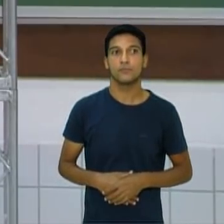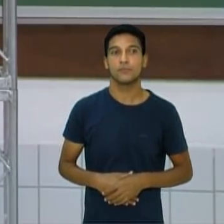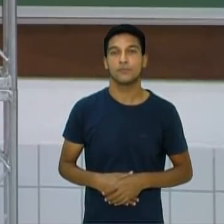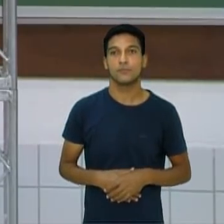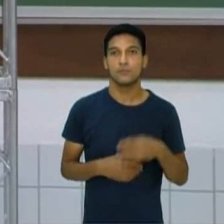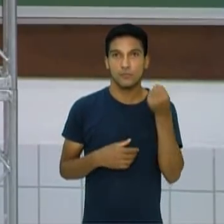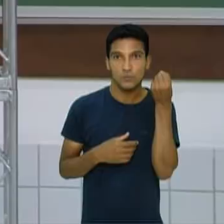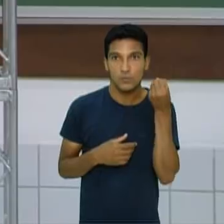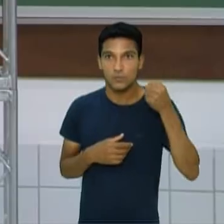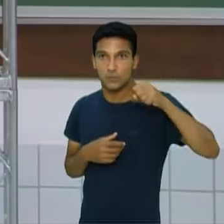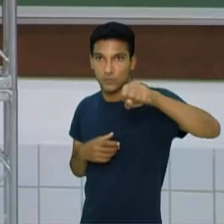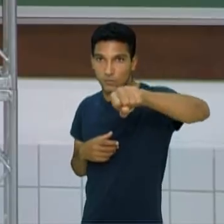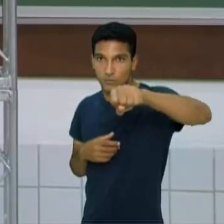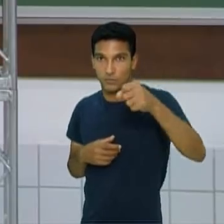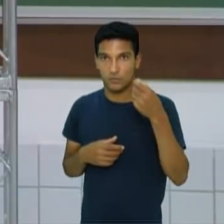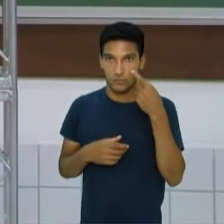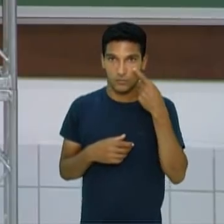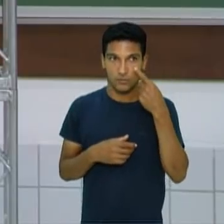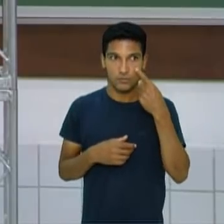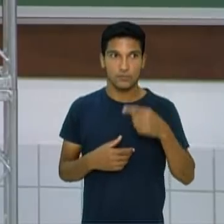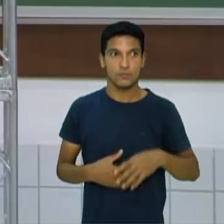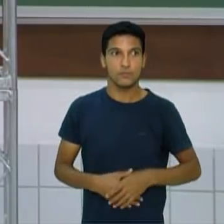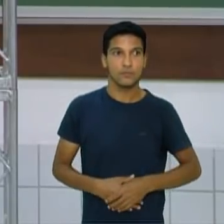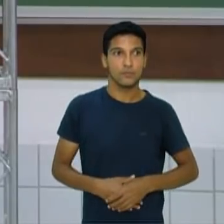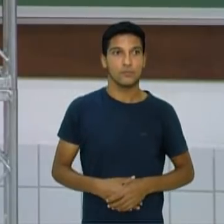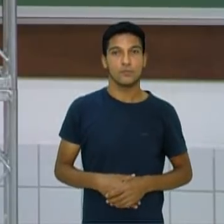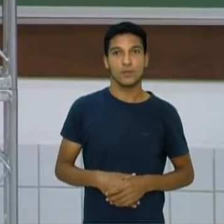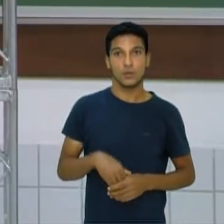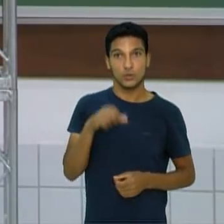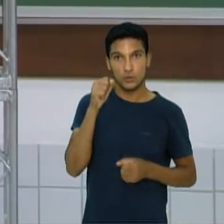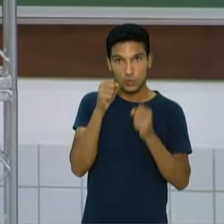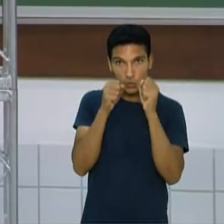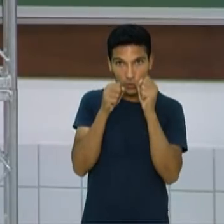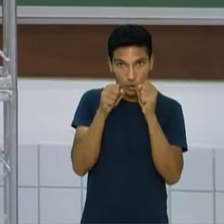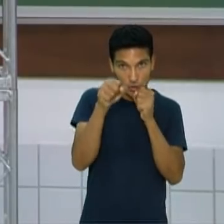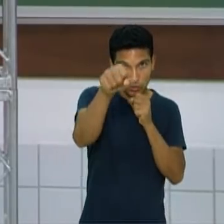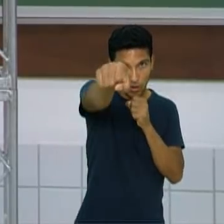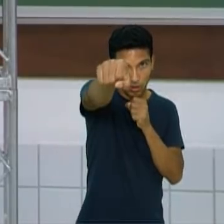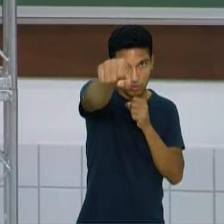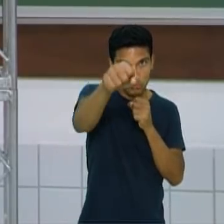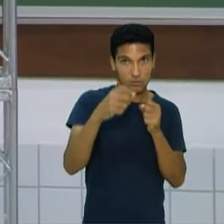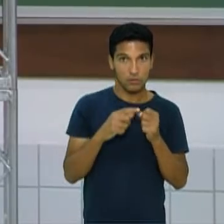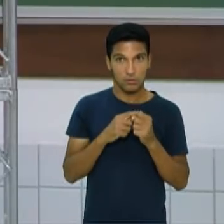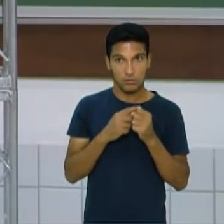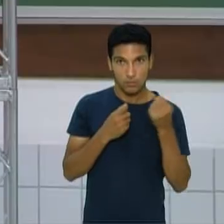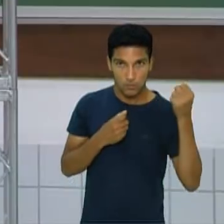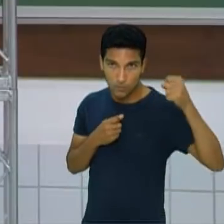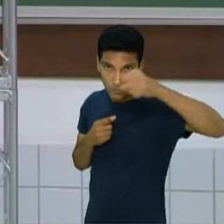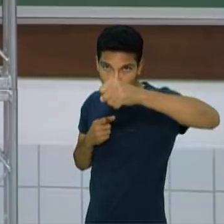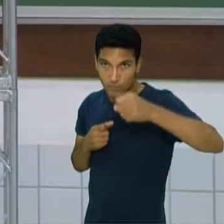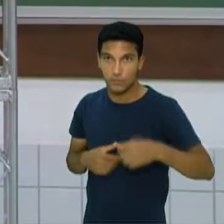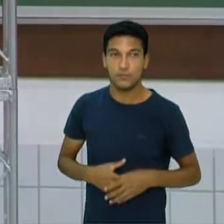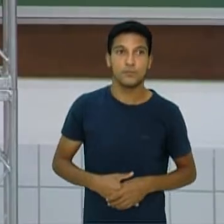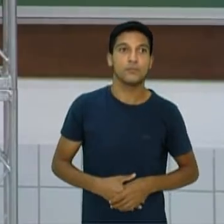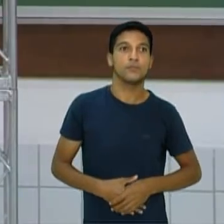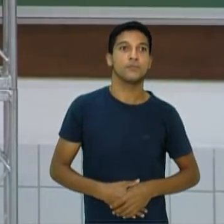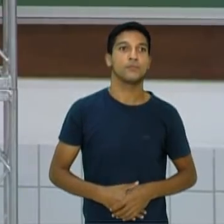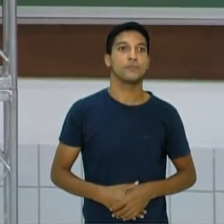cruzo, retorno, certo? Aqui é o direto e aqui o cruzado. Beleza?